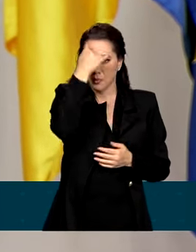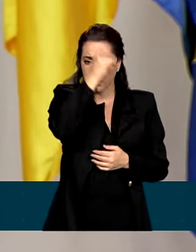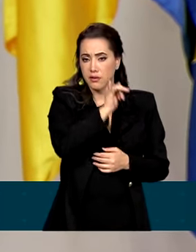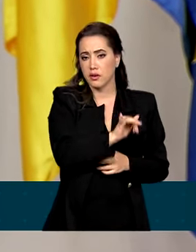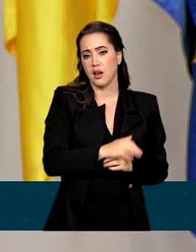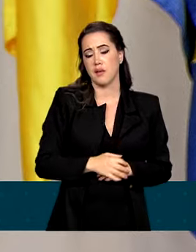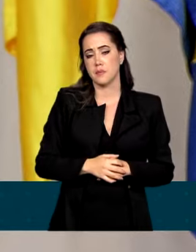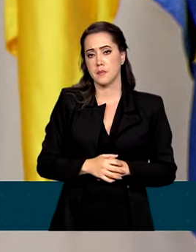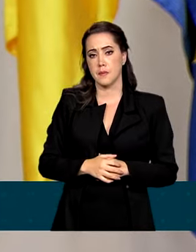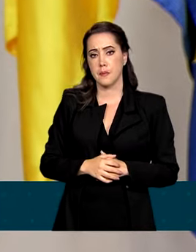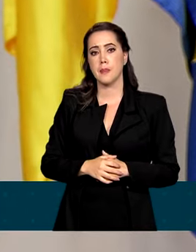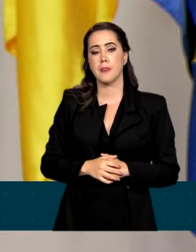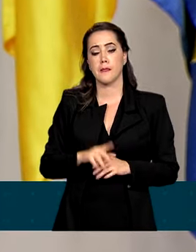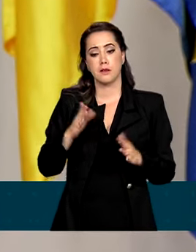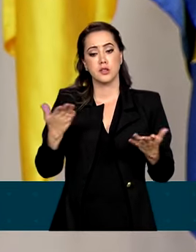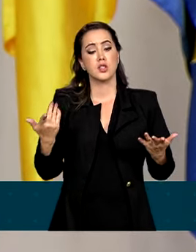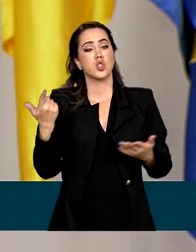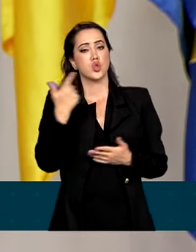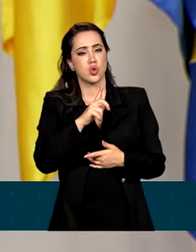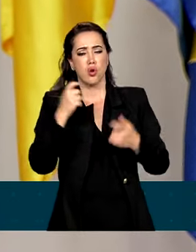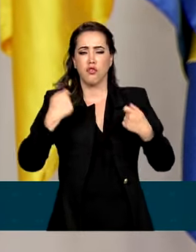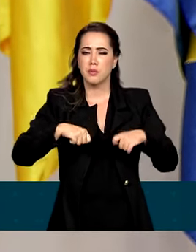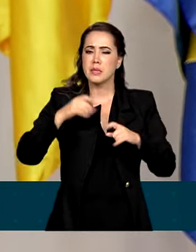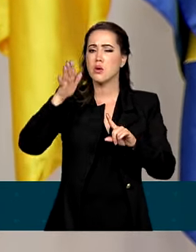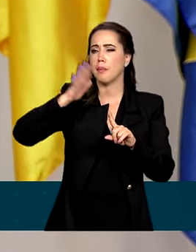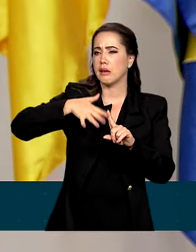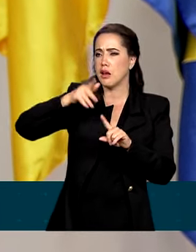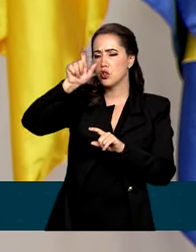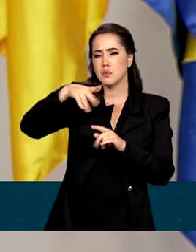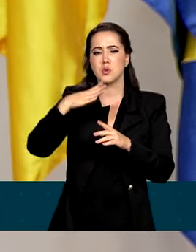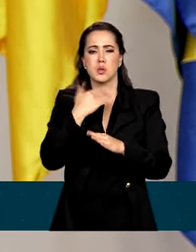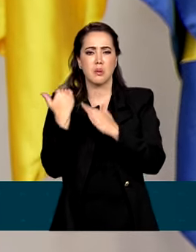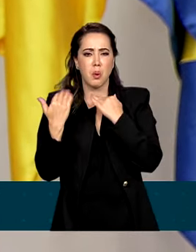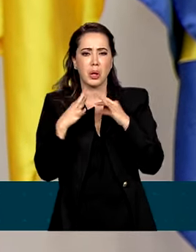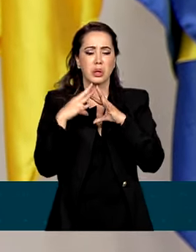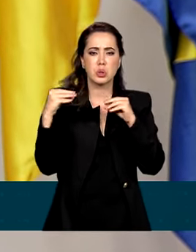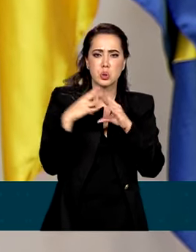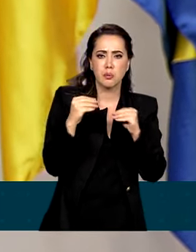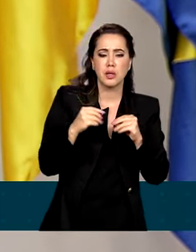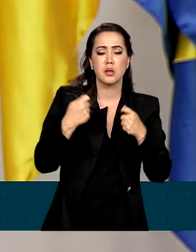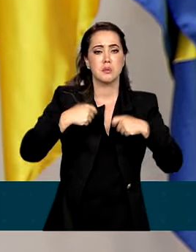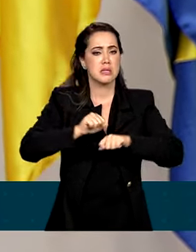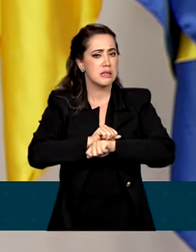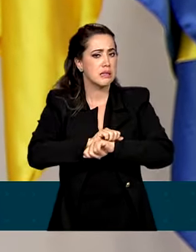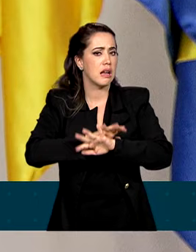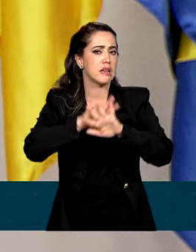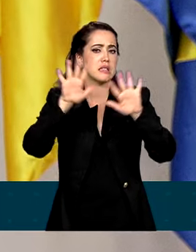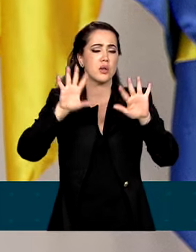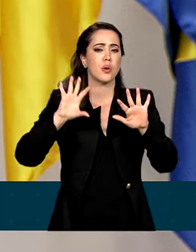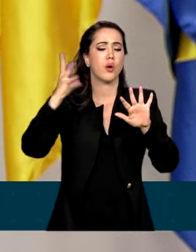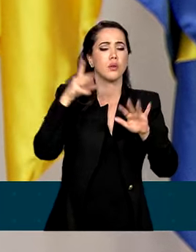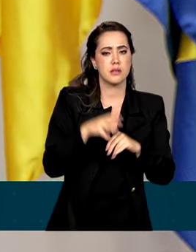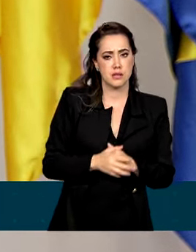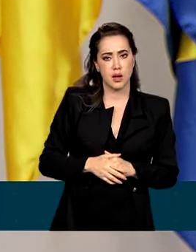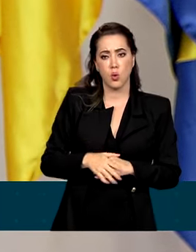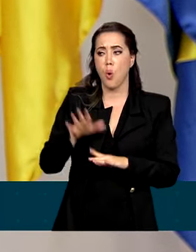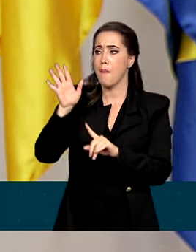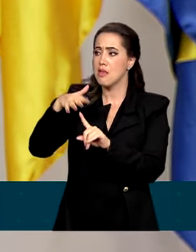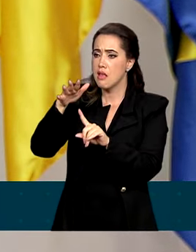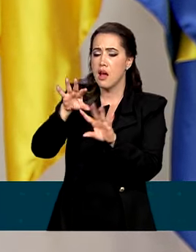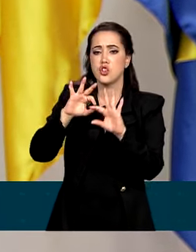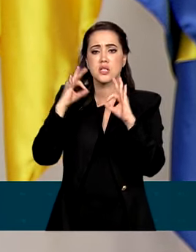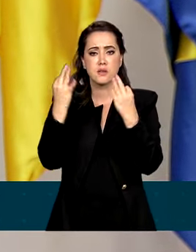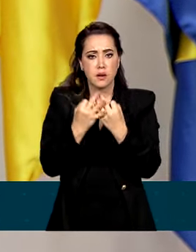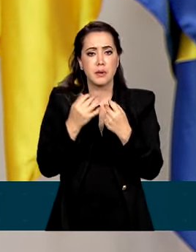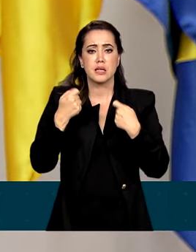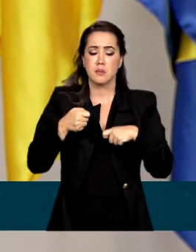vítimas do período autoritário. Retomemos, portanto, o esclarecimento dos fatos e as homenagens às vítimas e suas famílias. Retomemos e